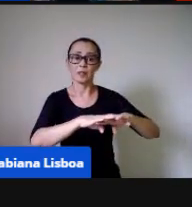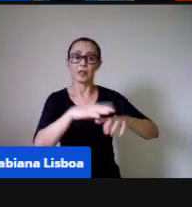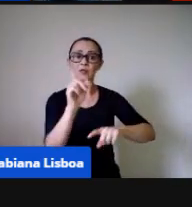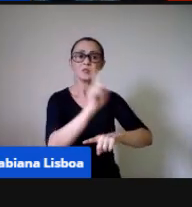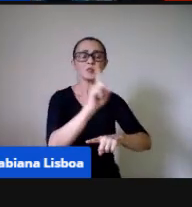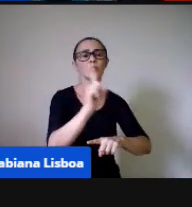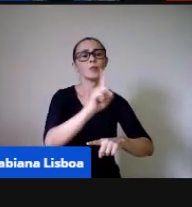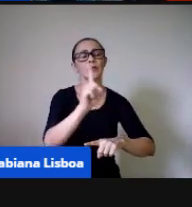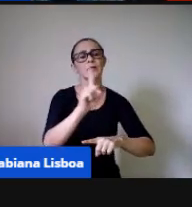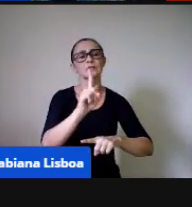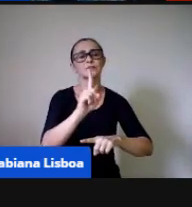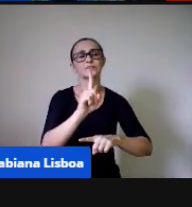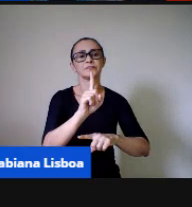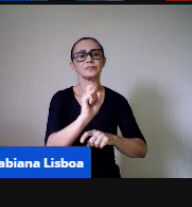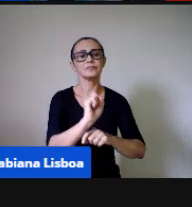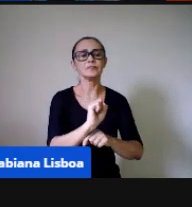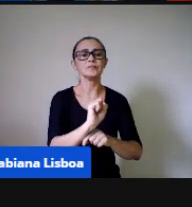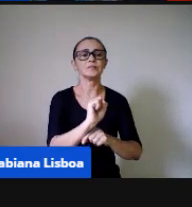então,